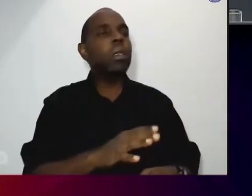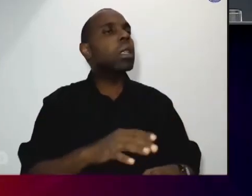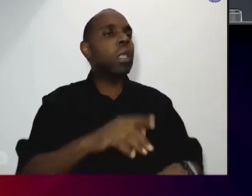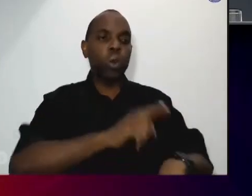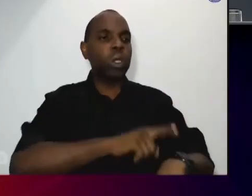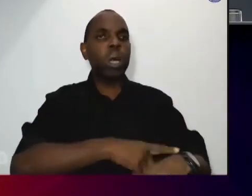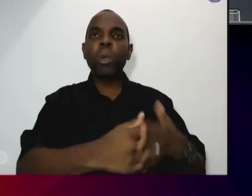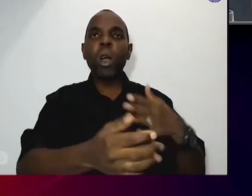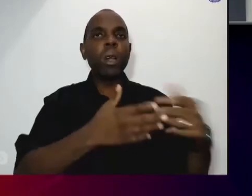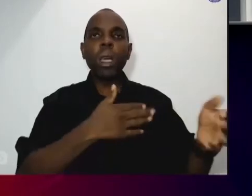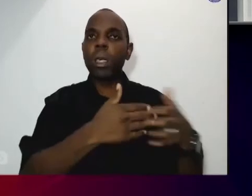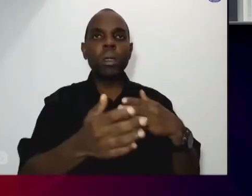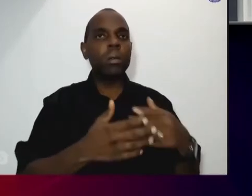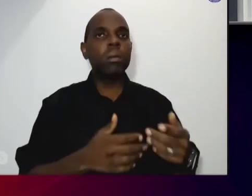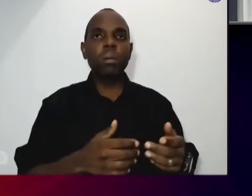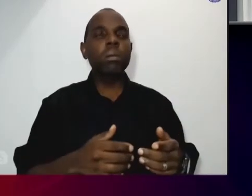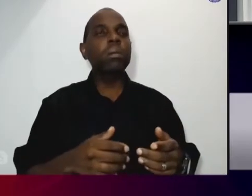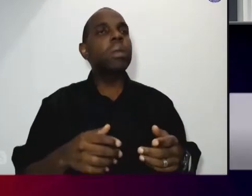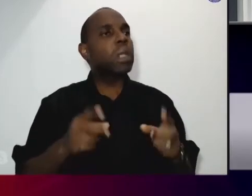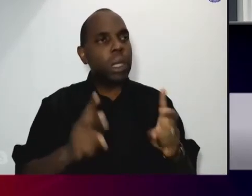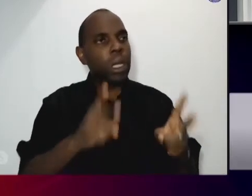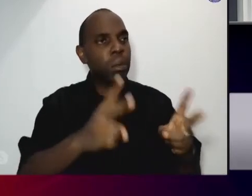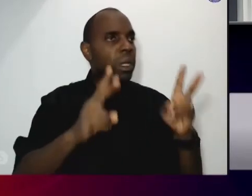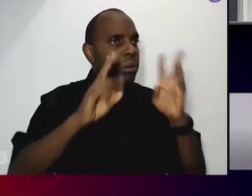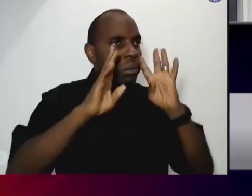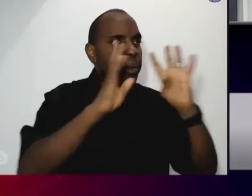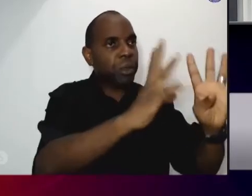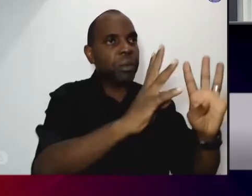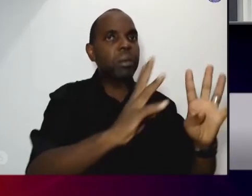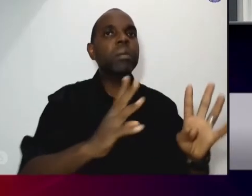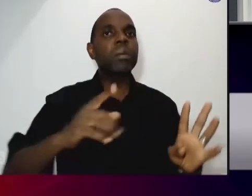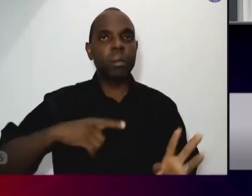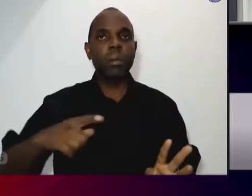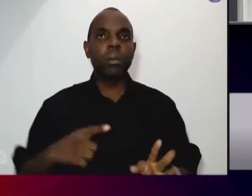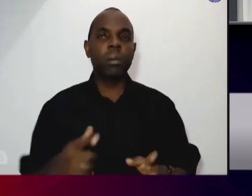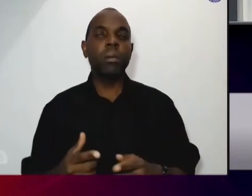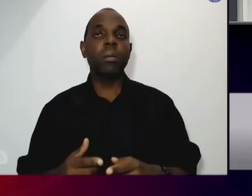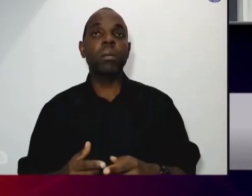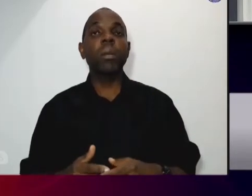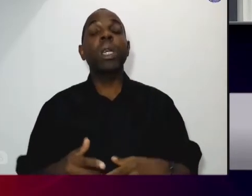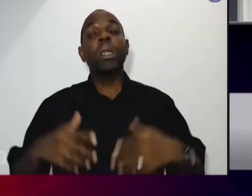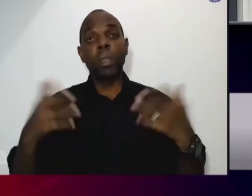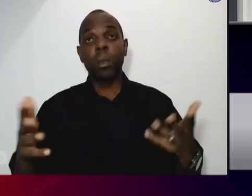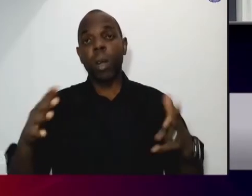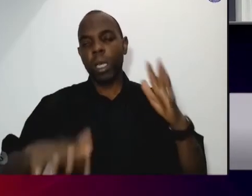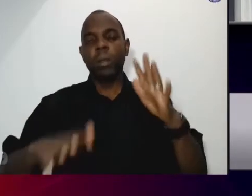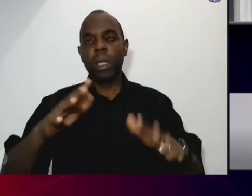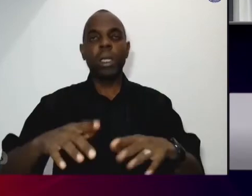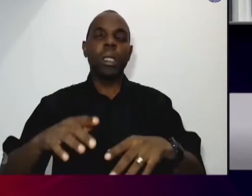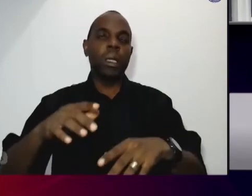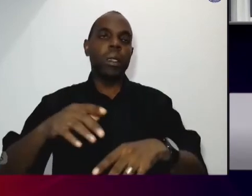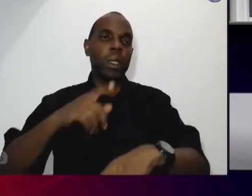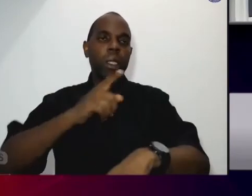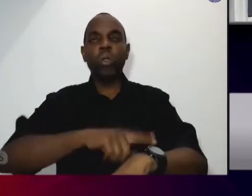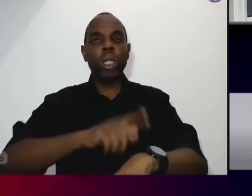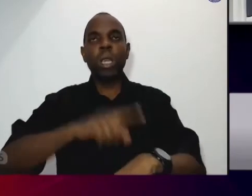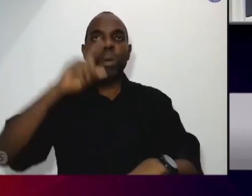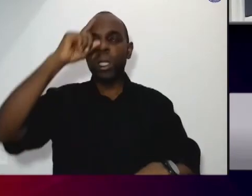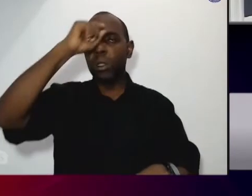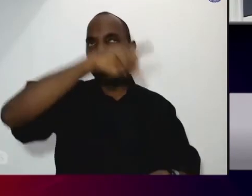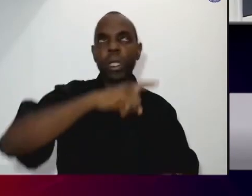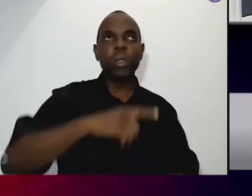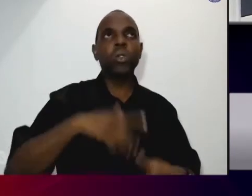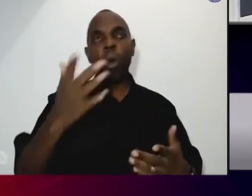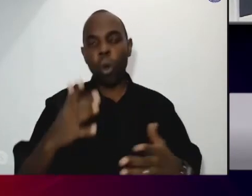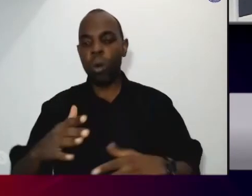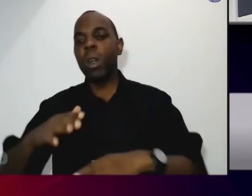uma maneira muito sucinta bem simples também por causa do tempo do ele nos propõe formação e capacitação tá